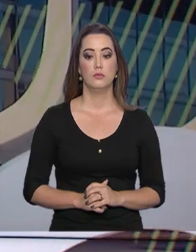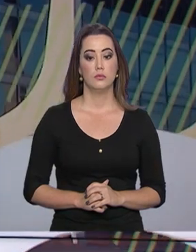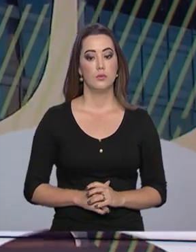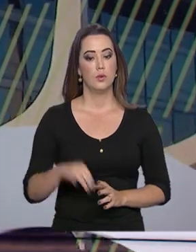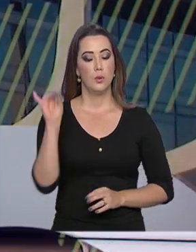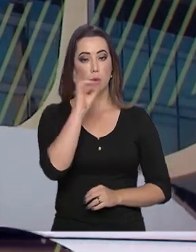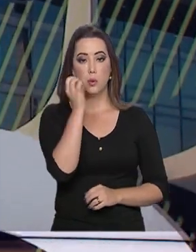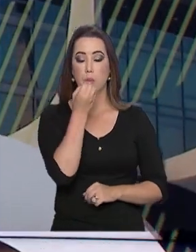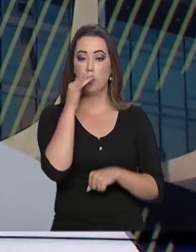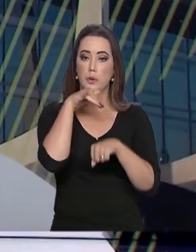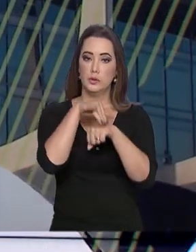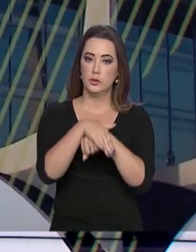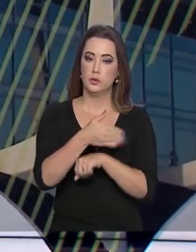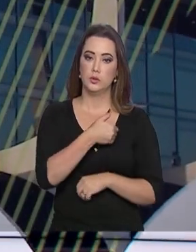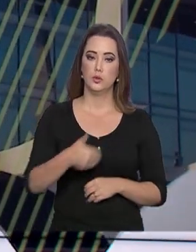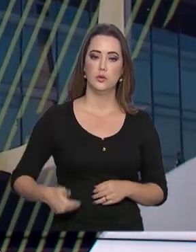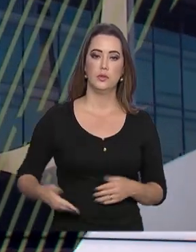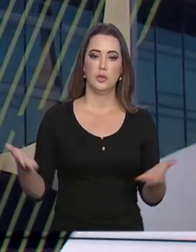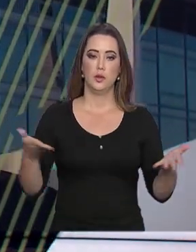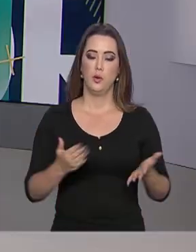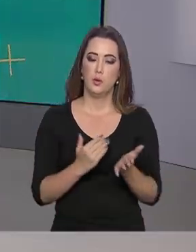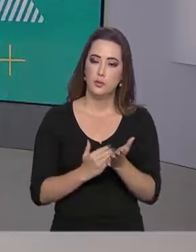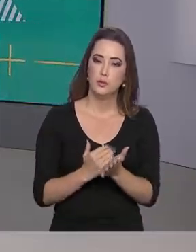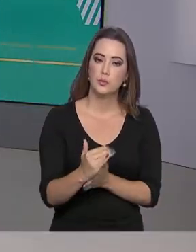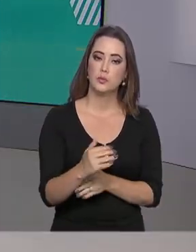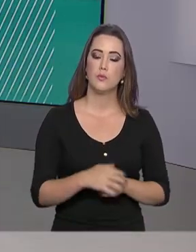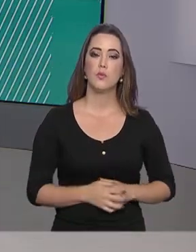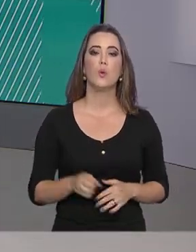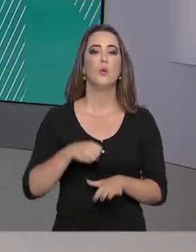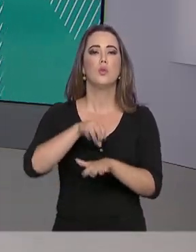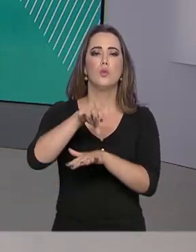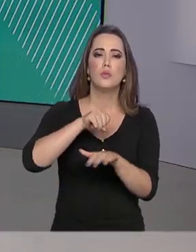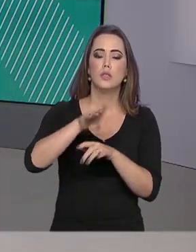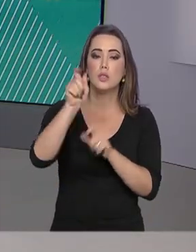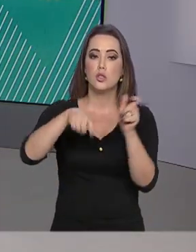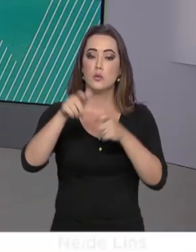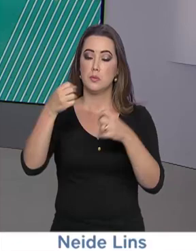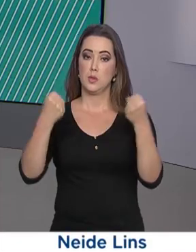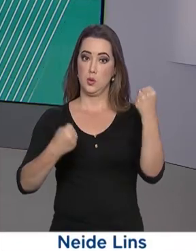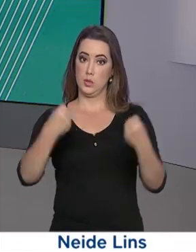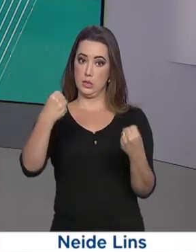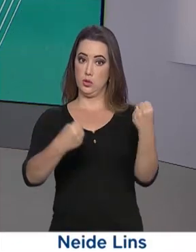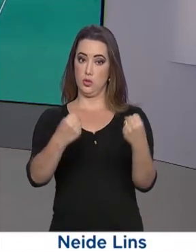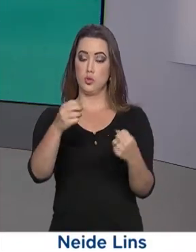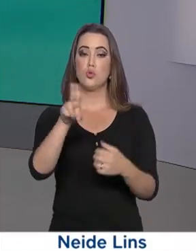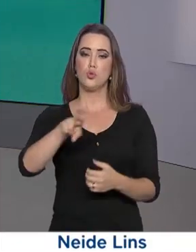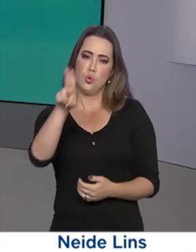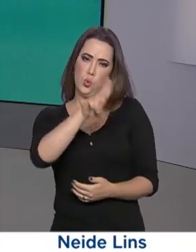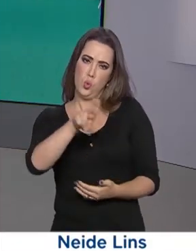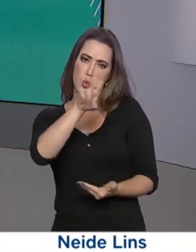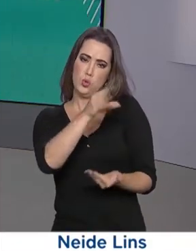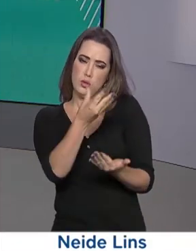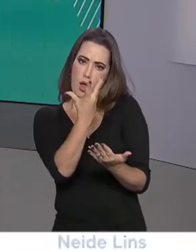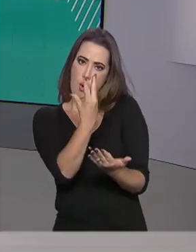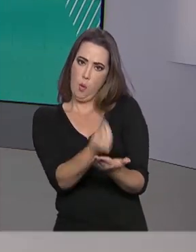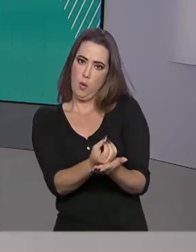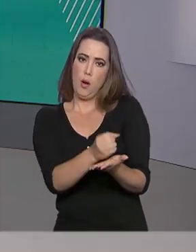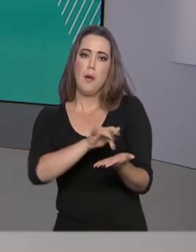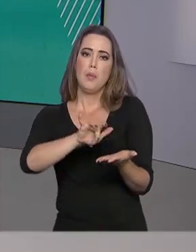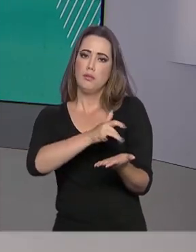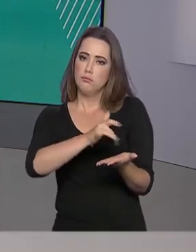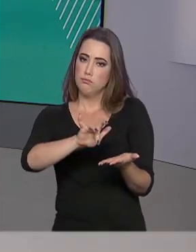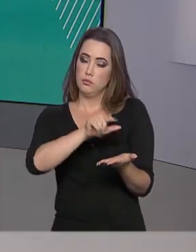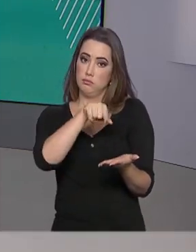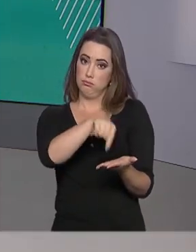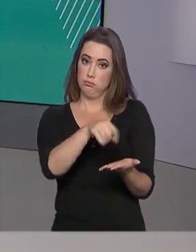Boa noite, o governo agora já está no ar. Uma novidade para os motoristas que utilizam a carteira digital de trânsito. Agora é